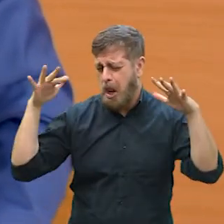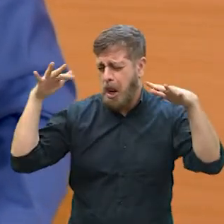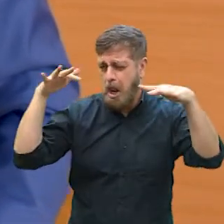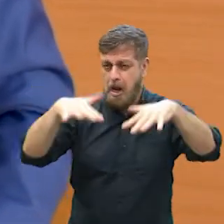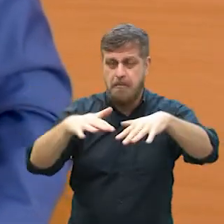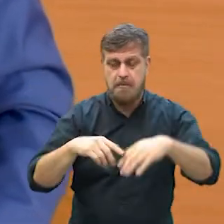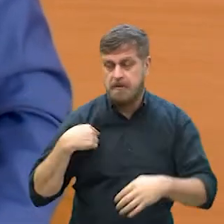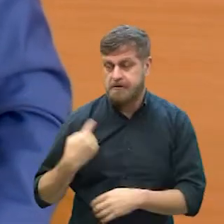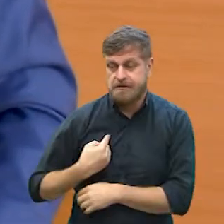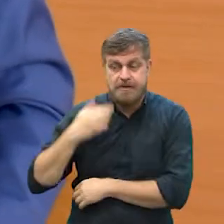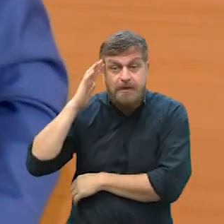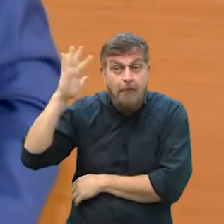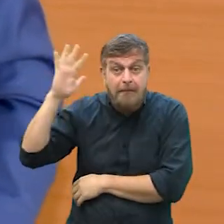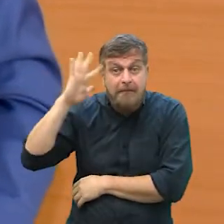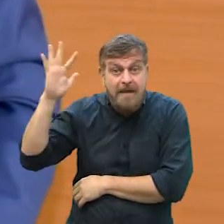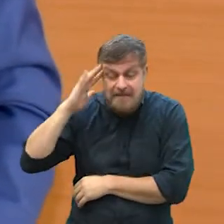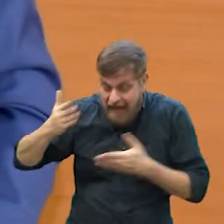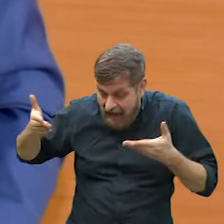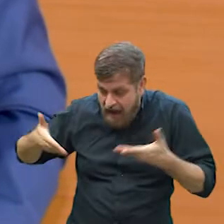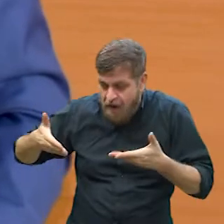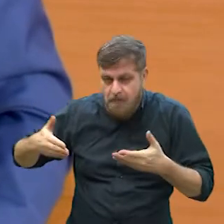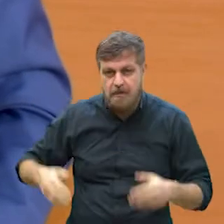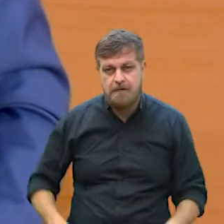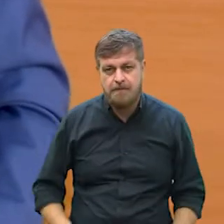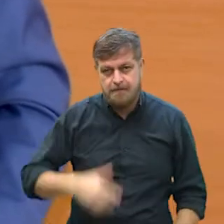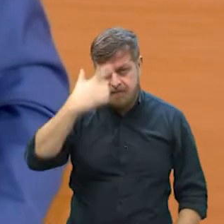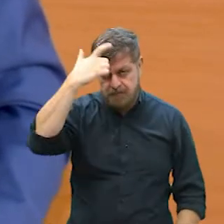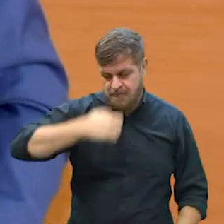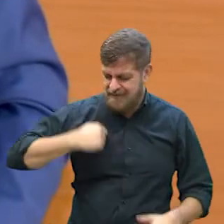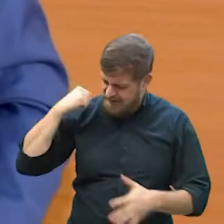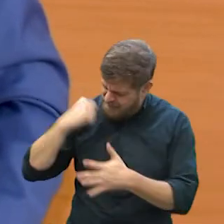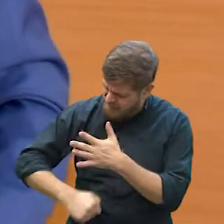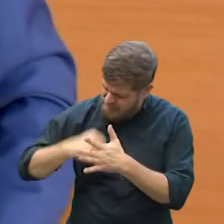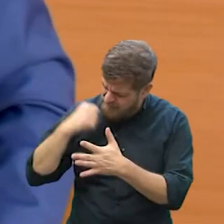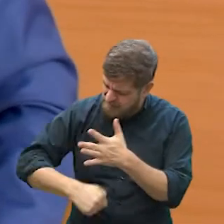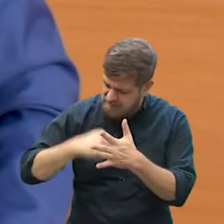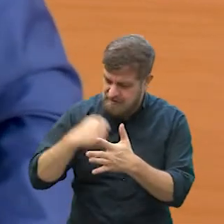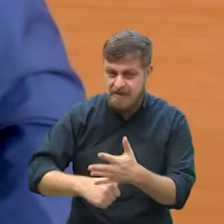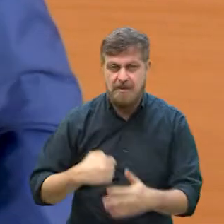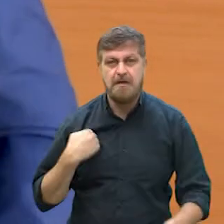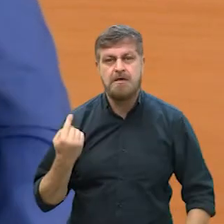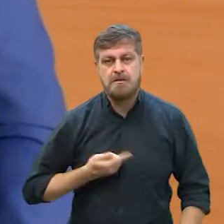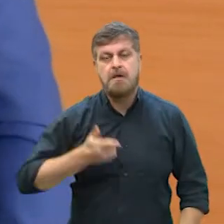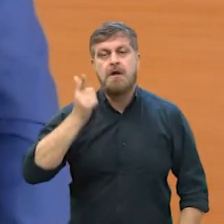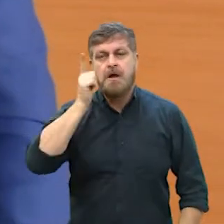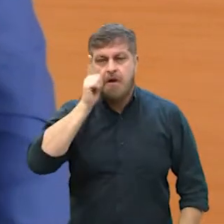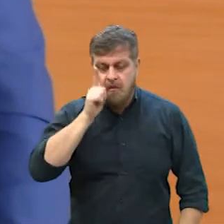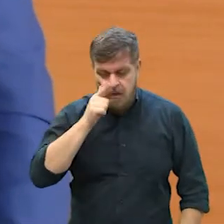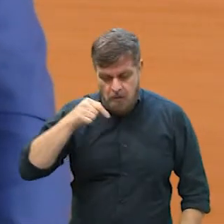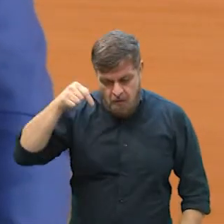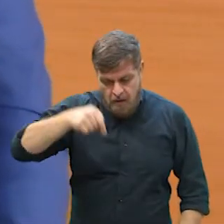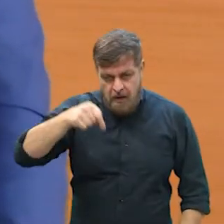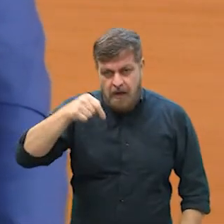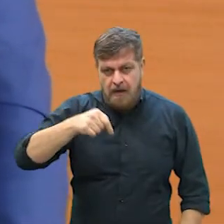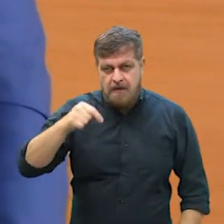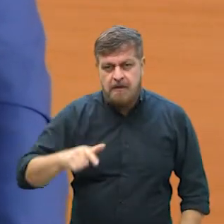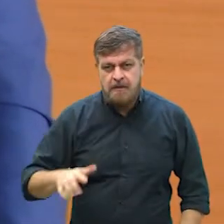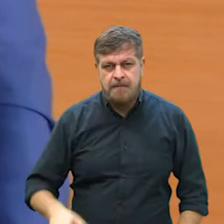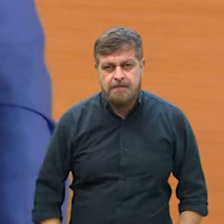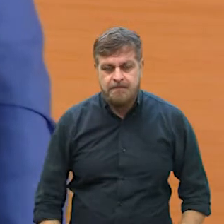Algo impensável e incalculável. E por isso que eu lutei tanto e graças a Deus a gente conseguiu aqui